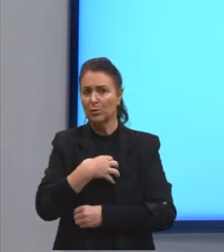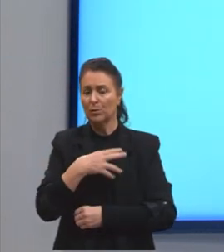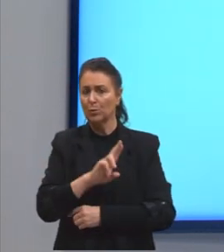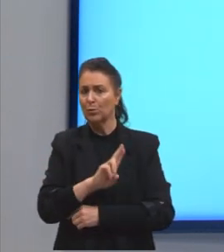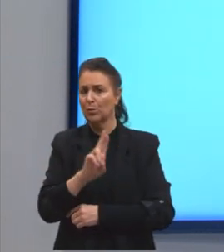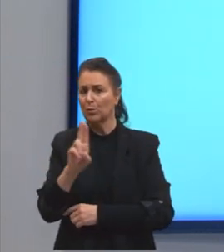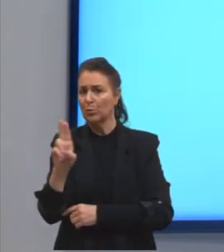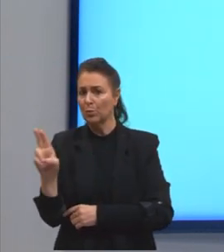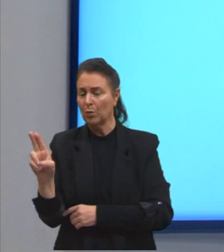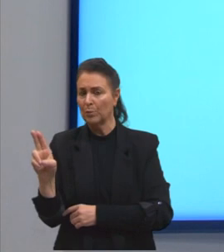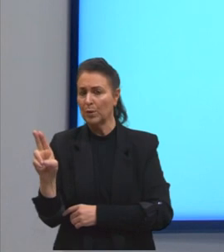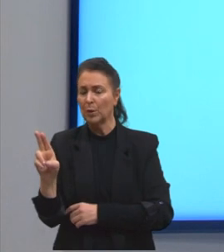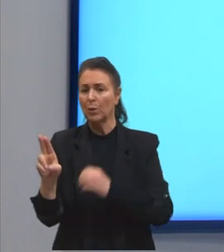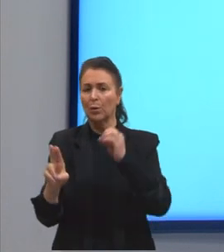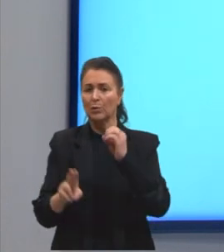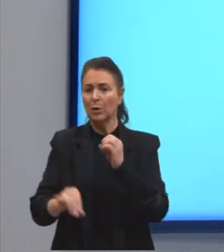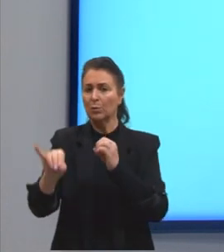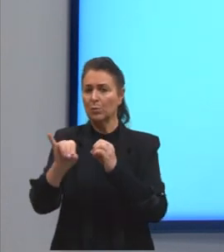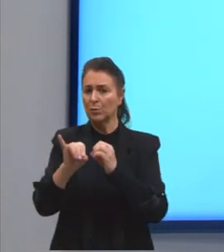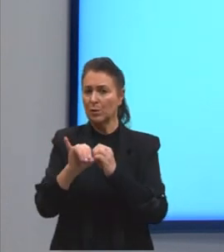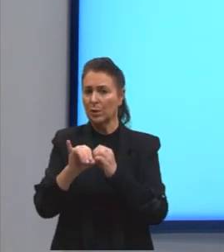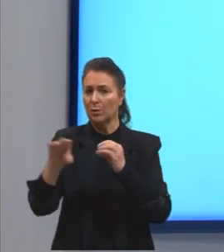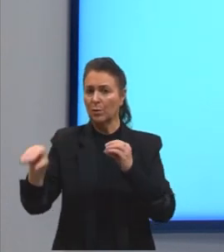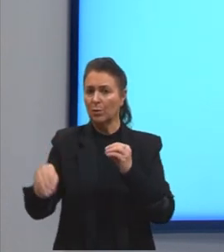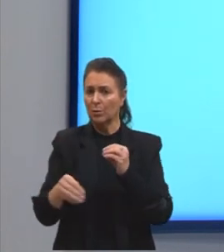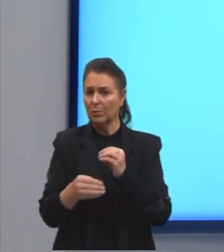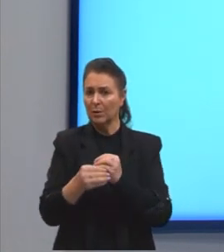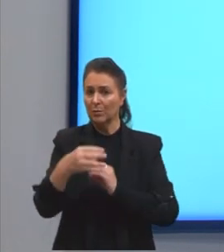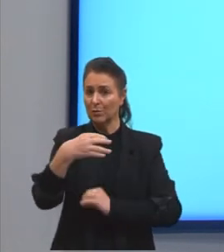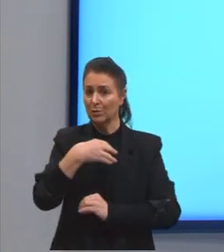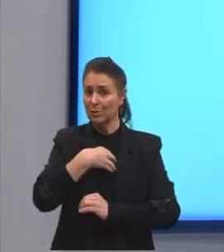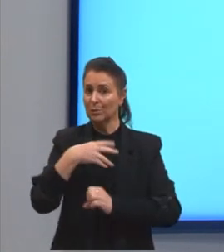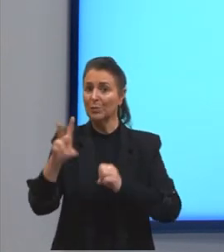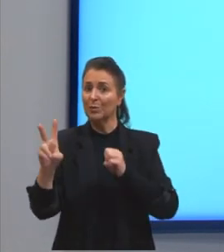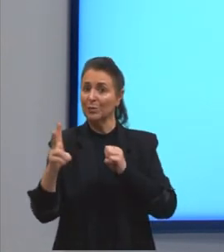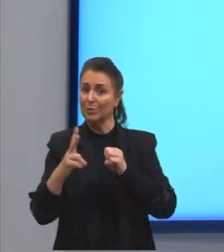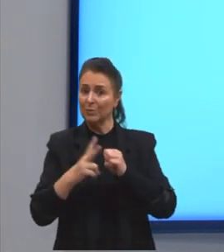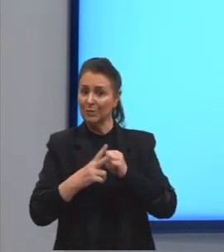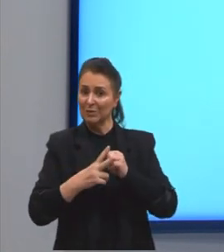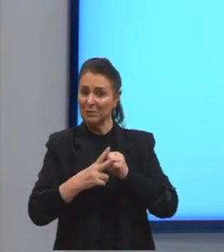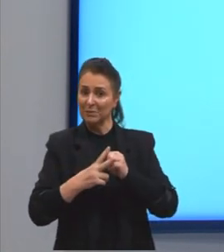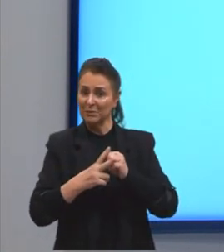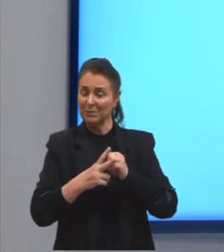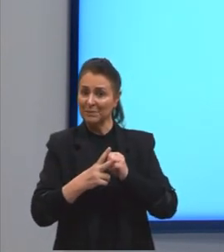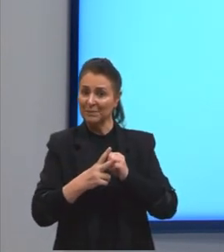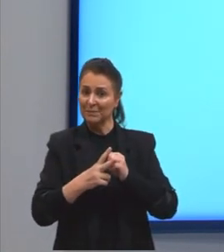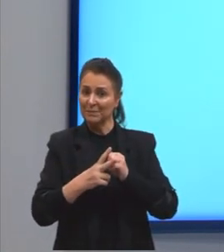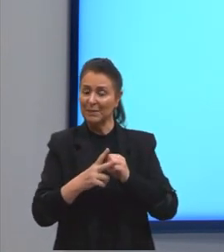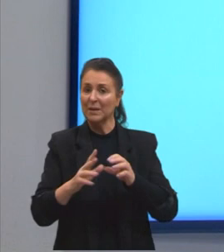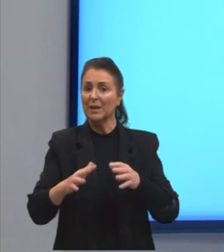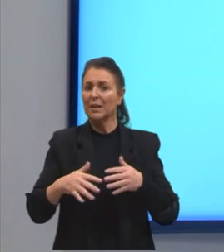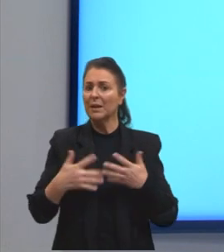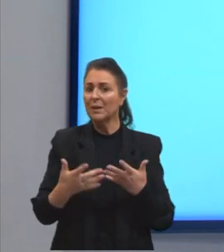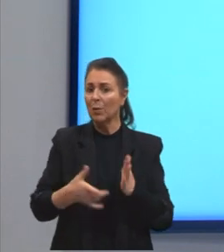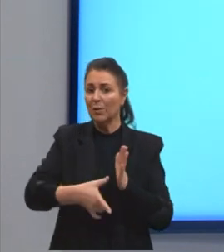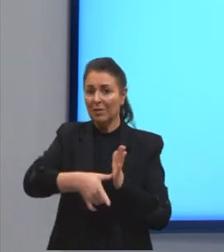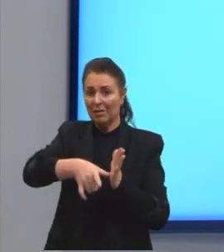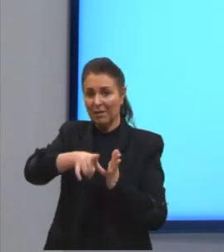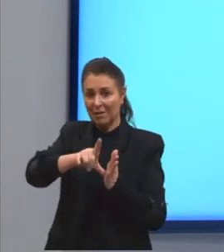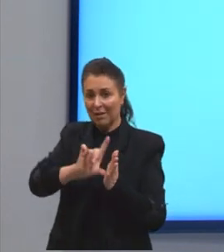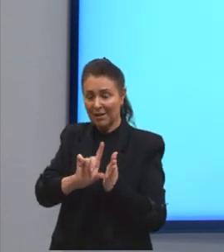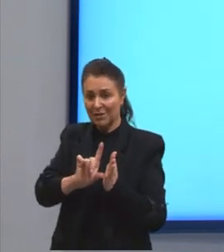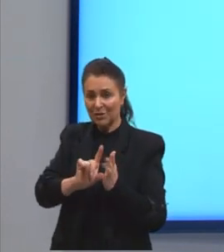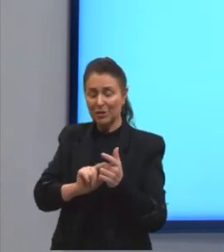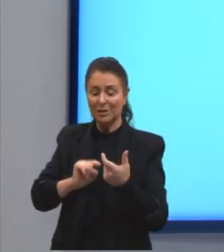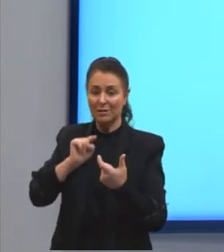objeto indireto completa o sentido de um verbo. Então, vai ser exatamente o que vem antes do